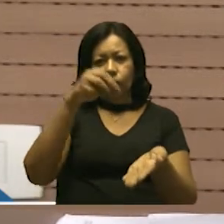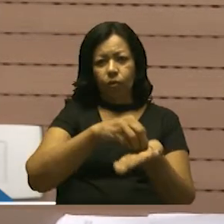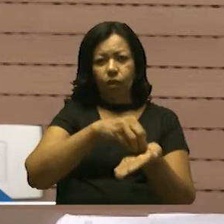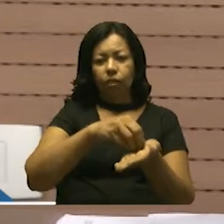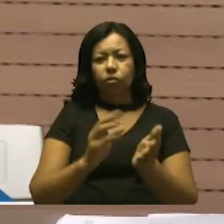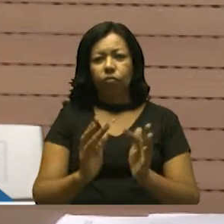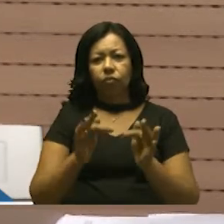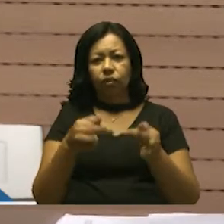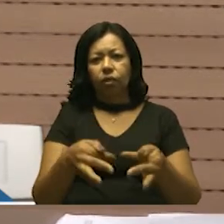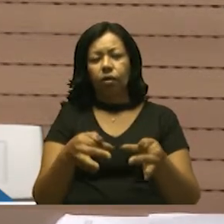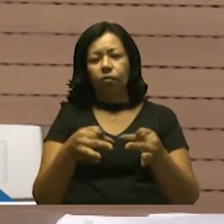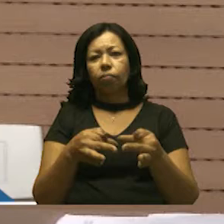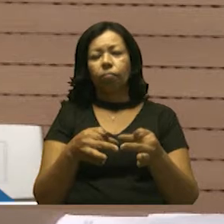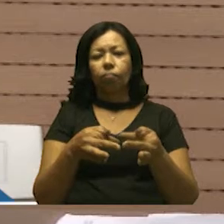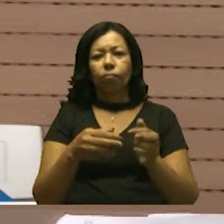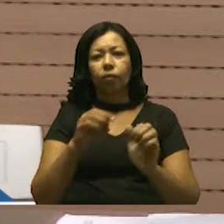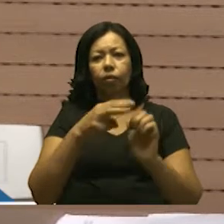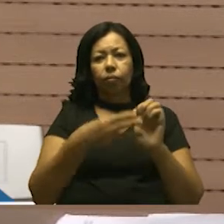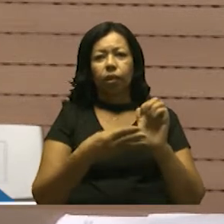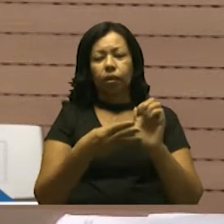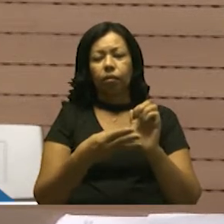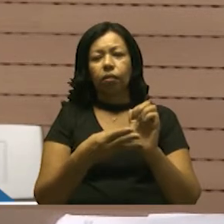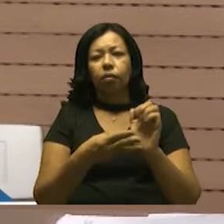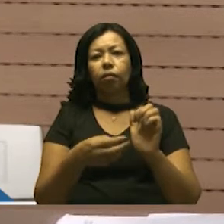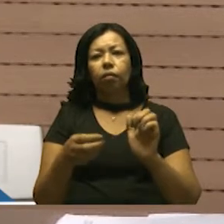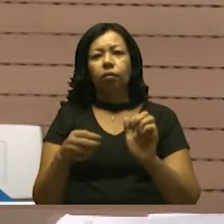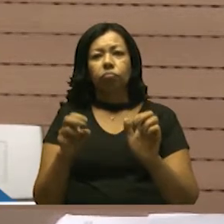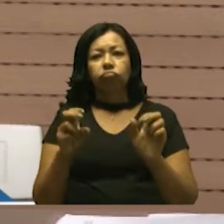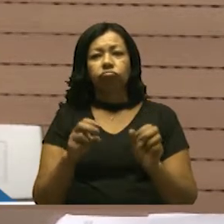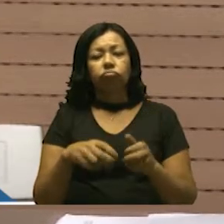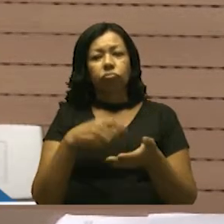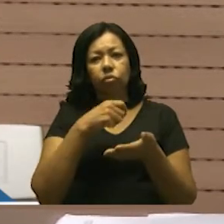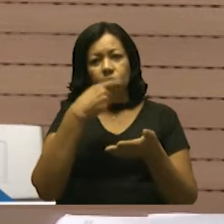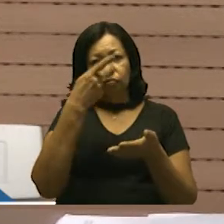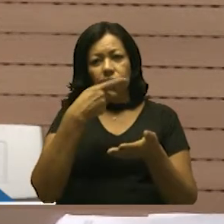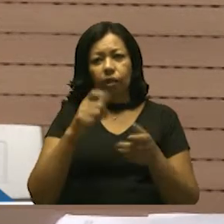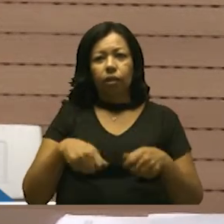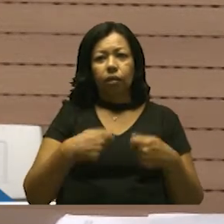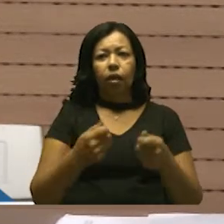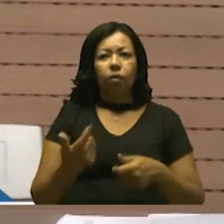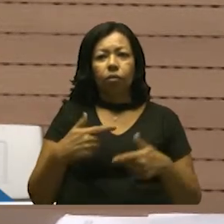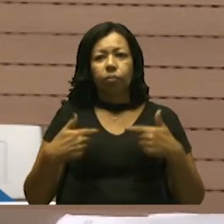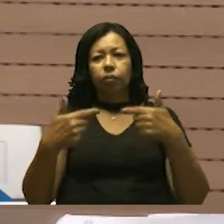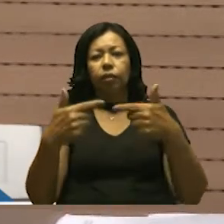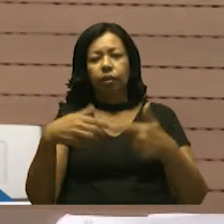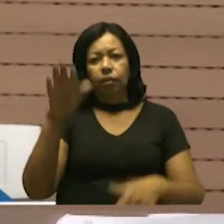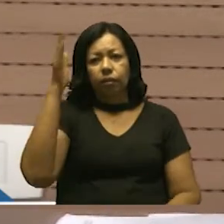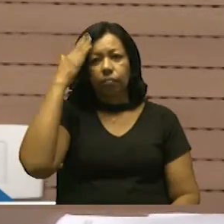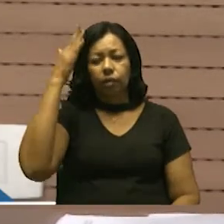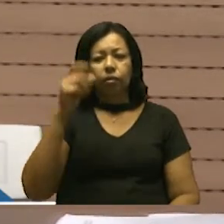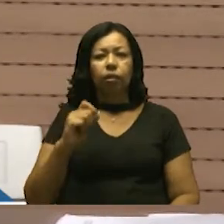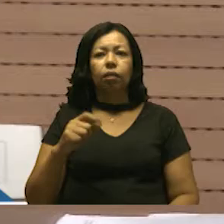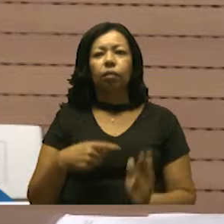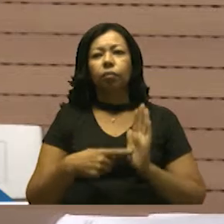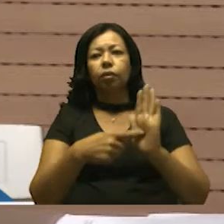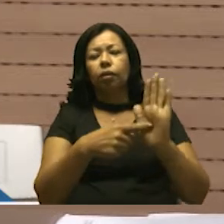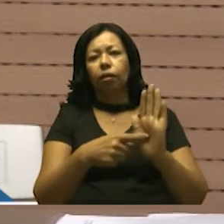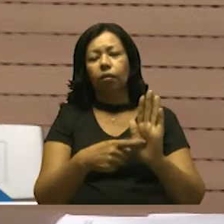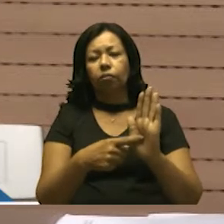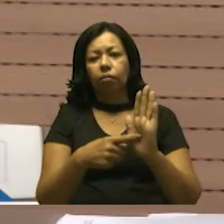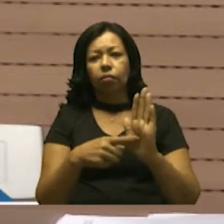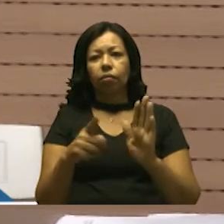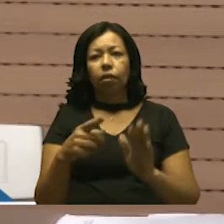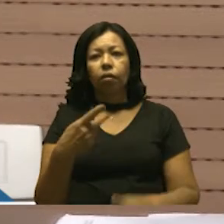ao final da emenda a expressão e da outras providências, tendo em vista o exposto, não